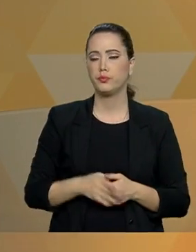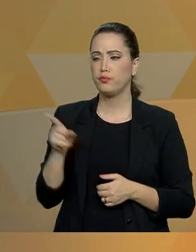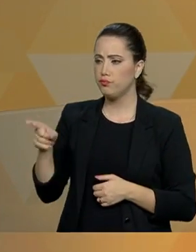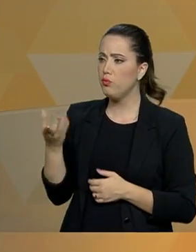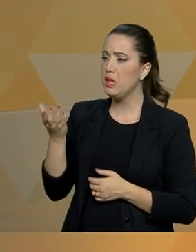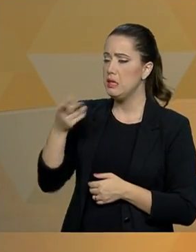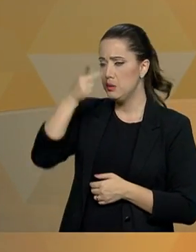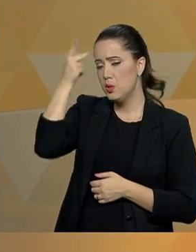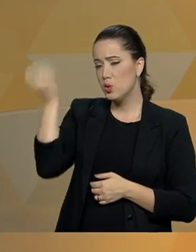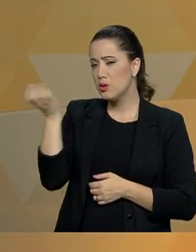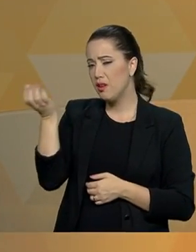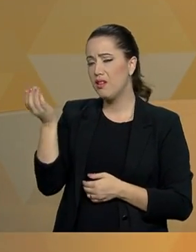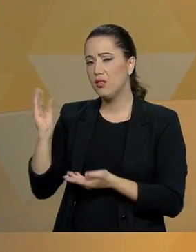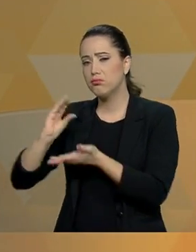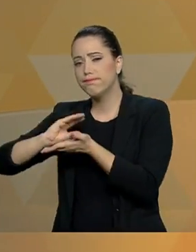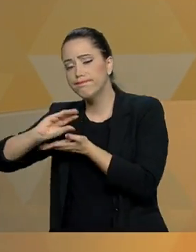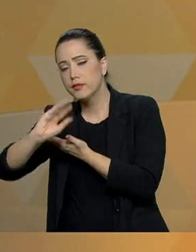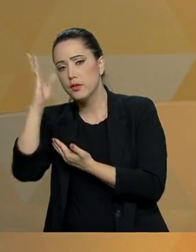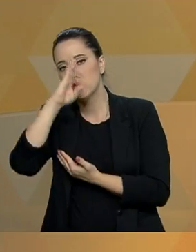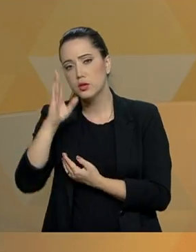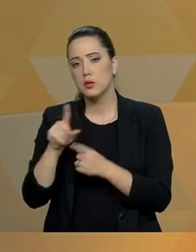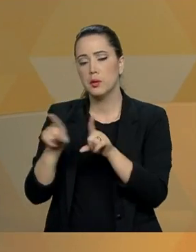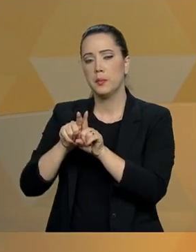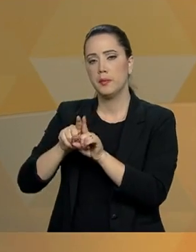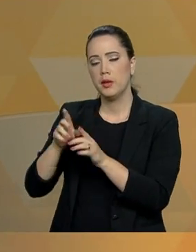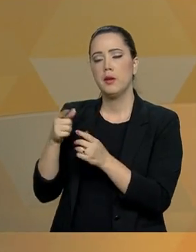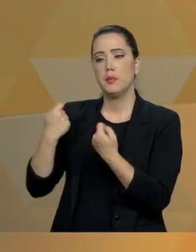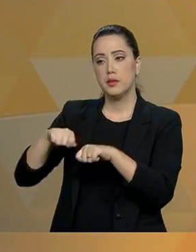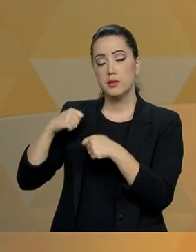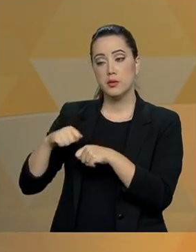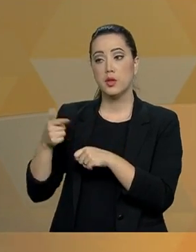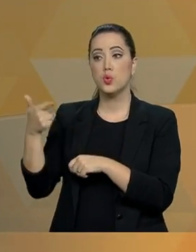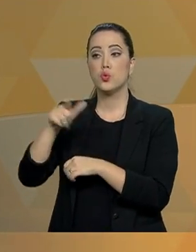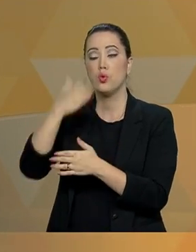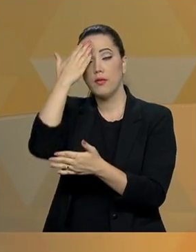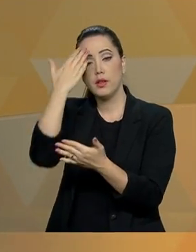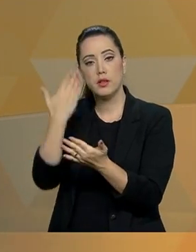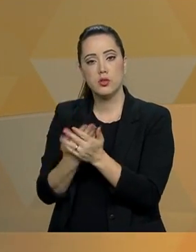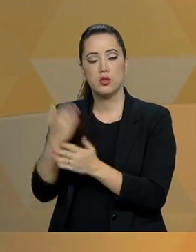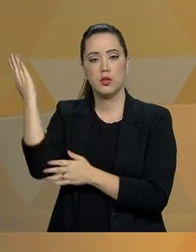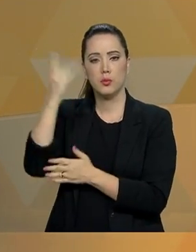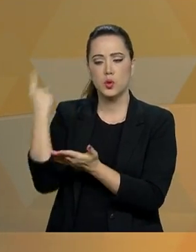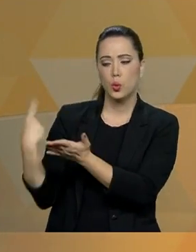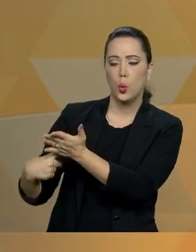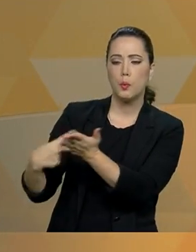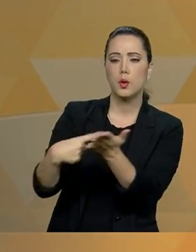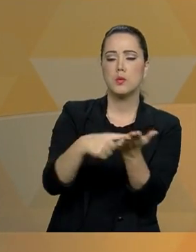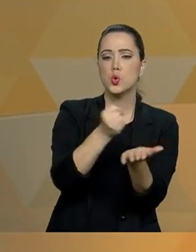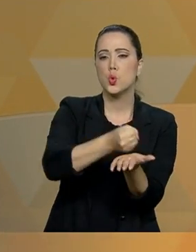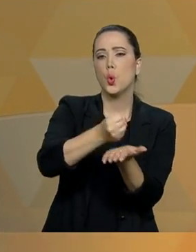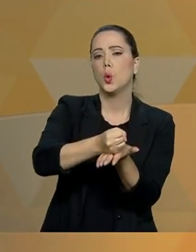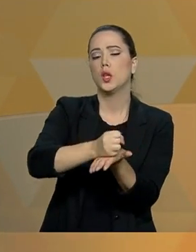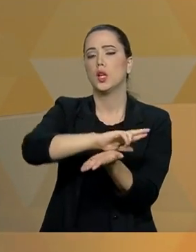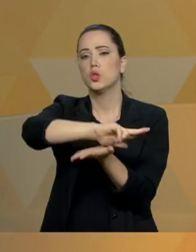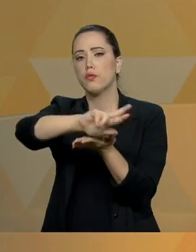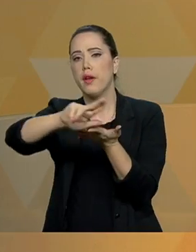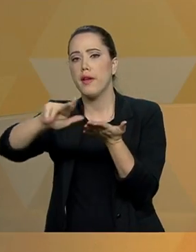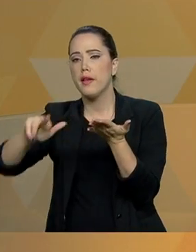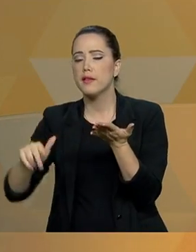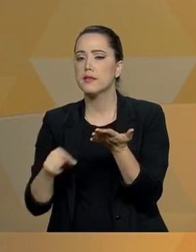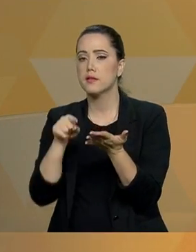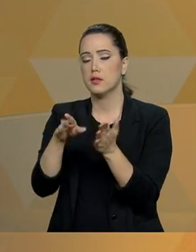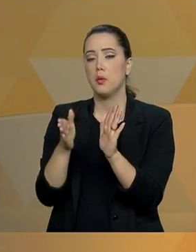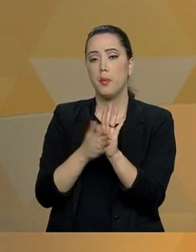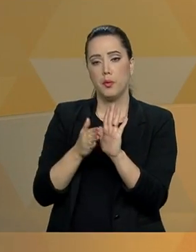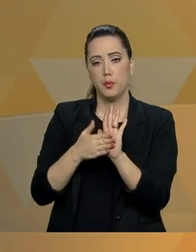exterior, ela também passa pela retomada da confiança no Brasil, no cumprimento de contratos, nessa série de propostas que o